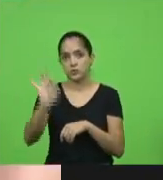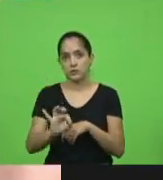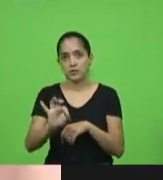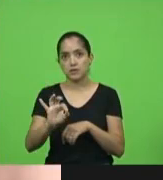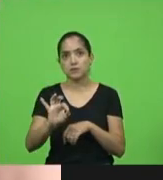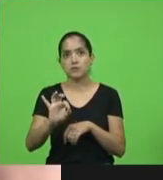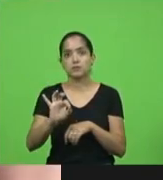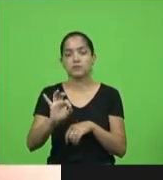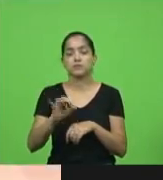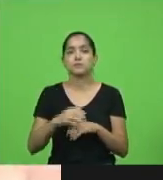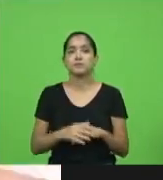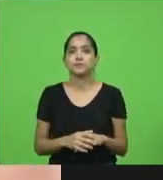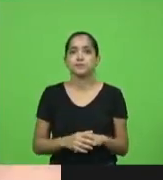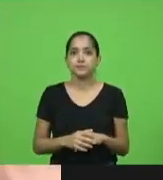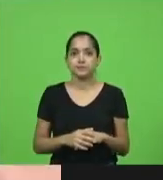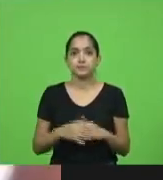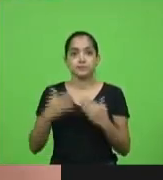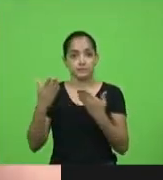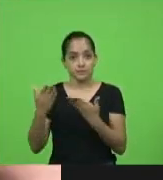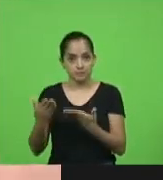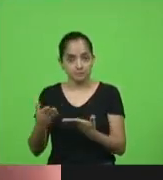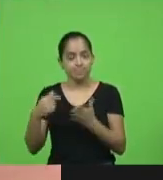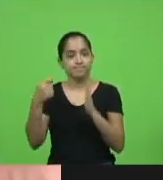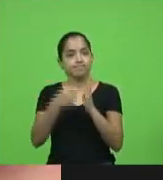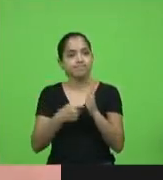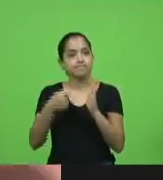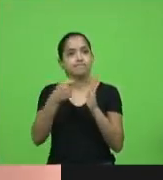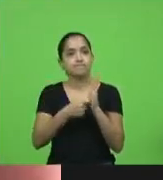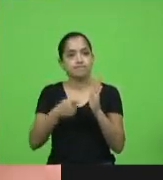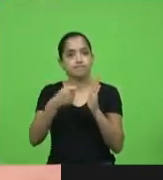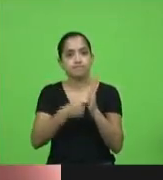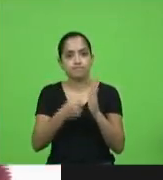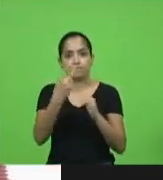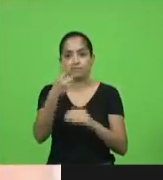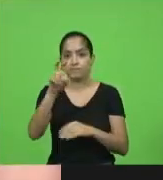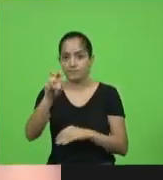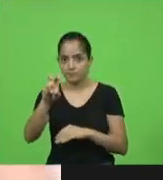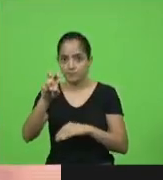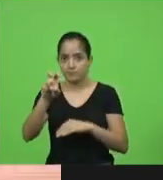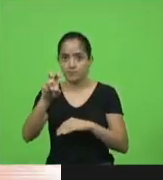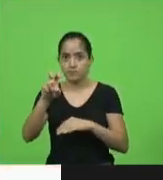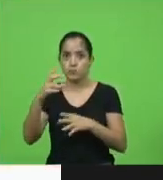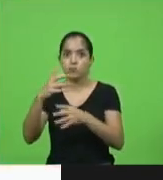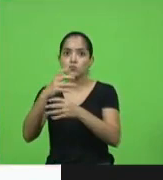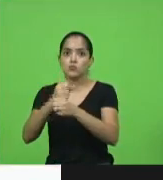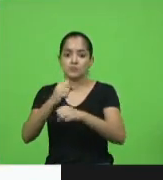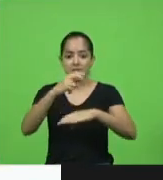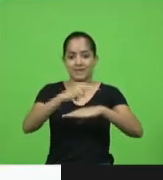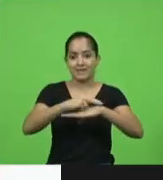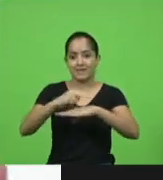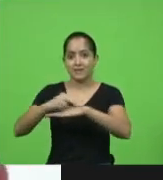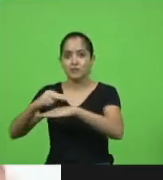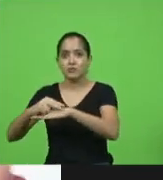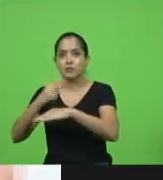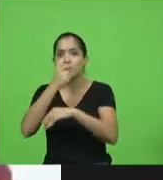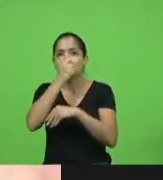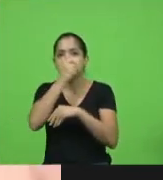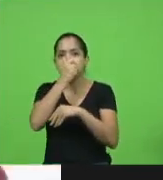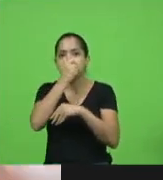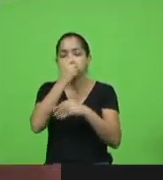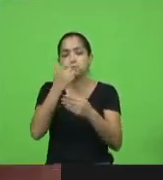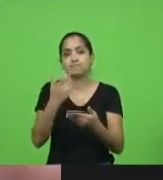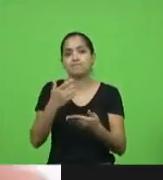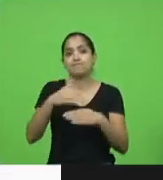nesse contexto, eles estão lutando com 25 leitos de UTI lotados. Mais